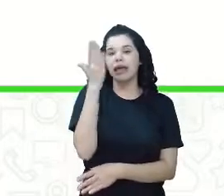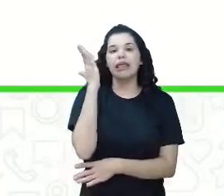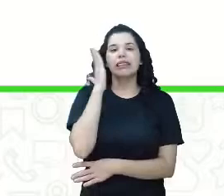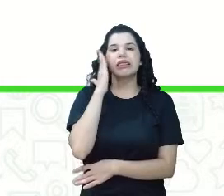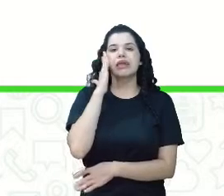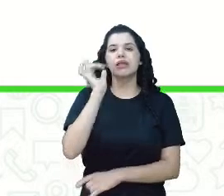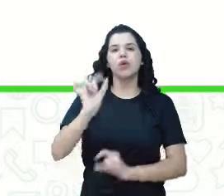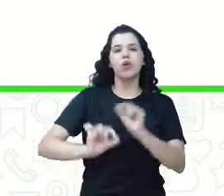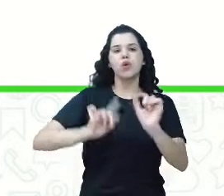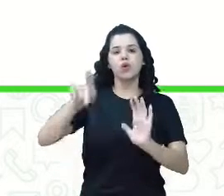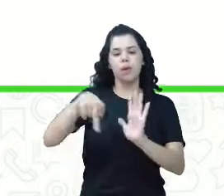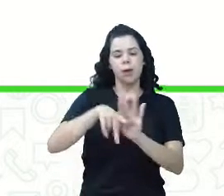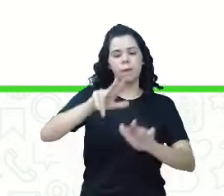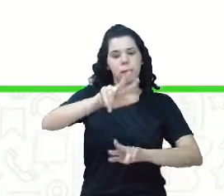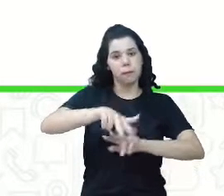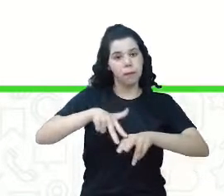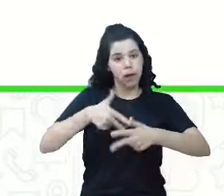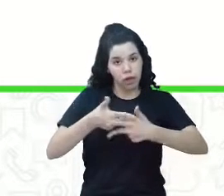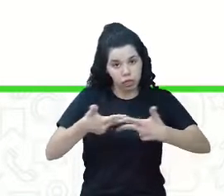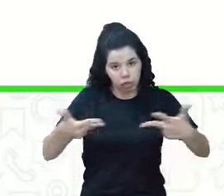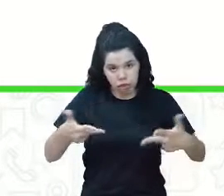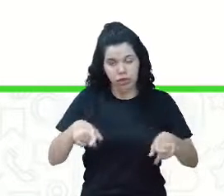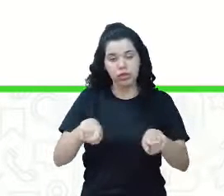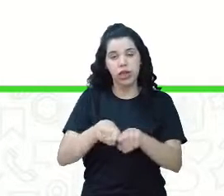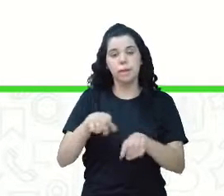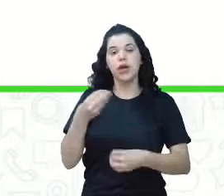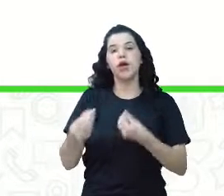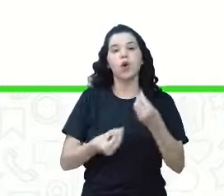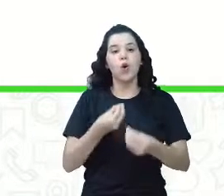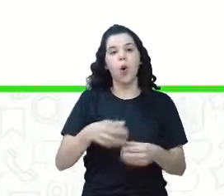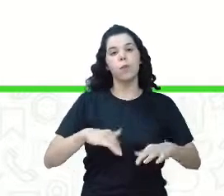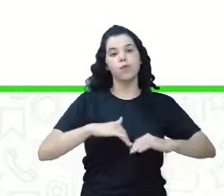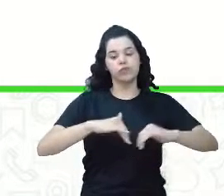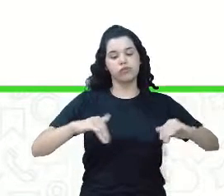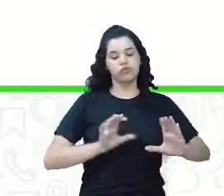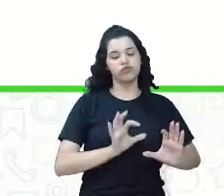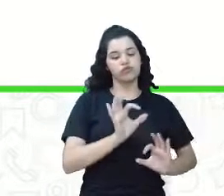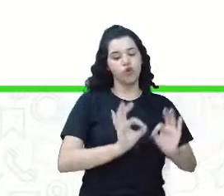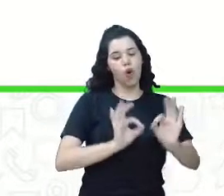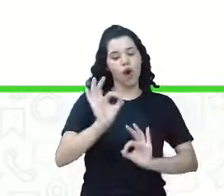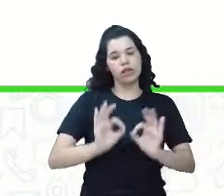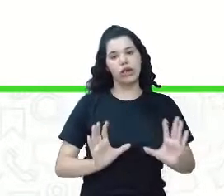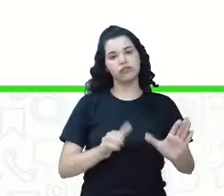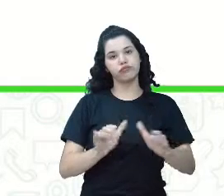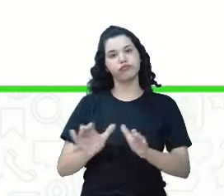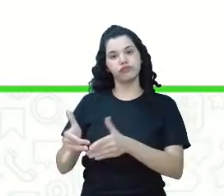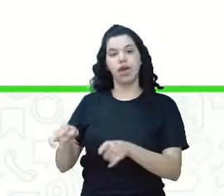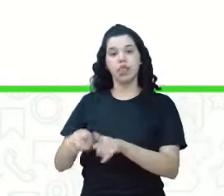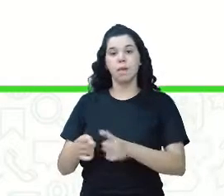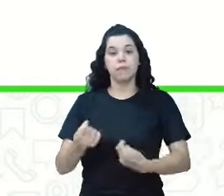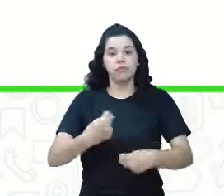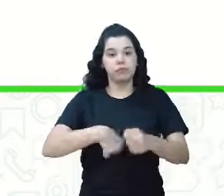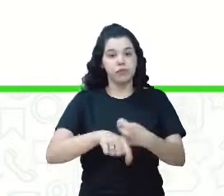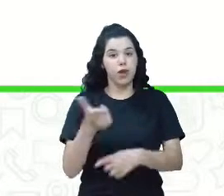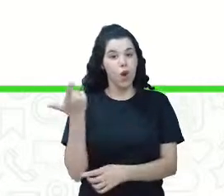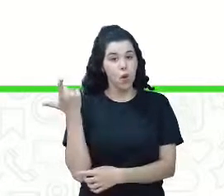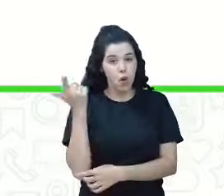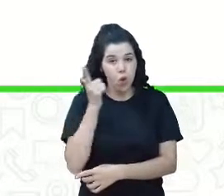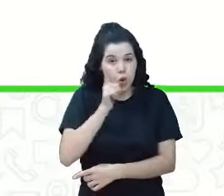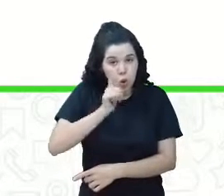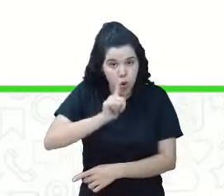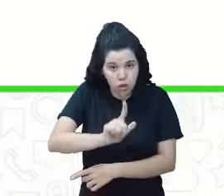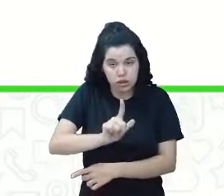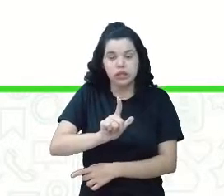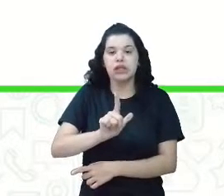que são esses materiais e como classificados e administrá-los para que estejam